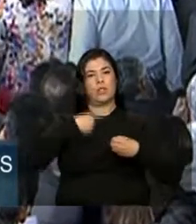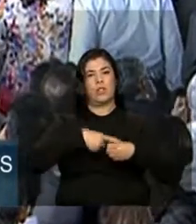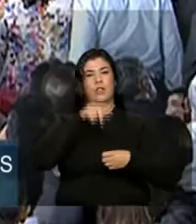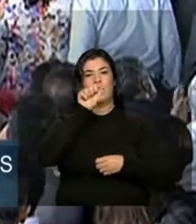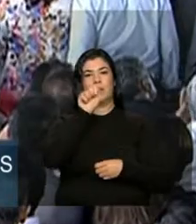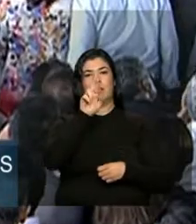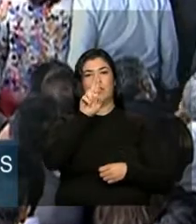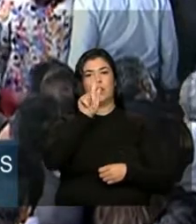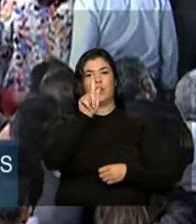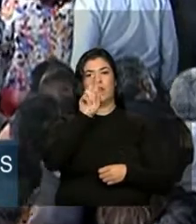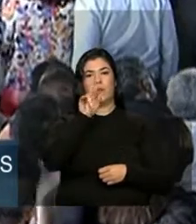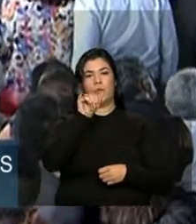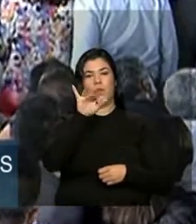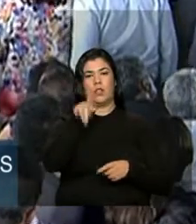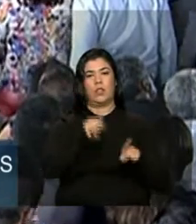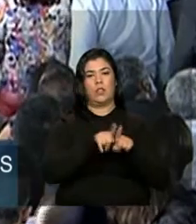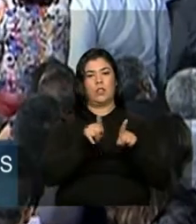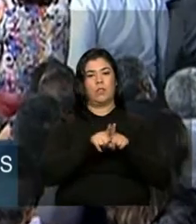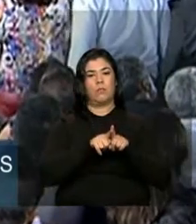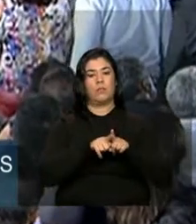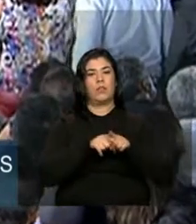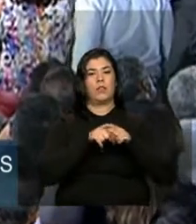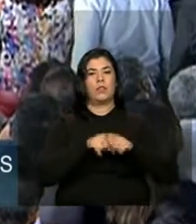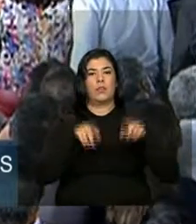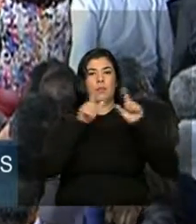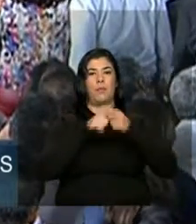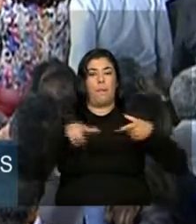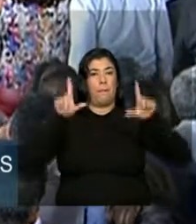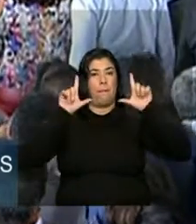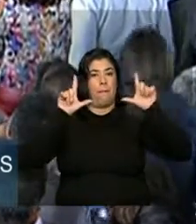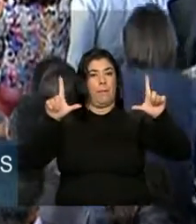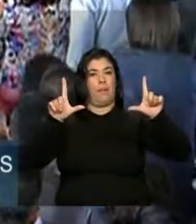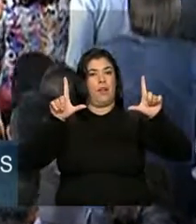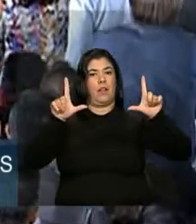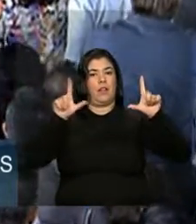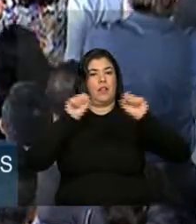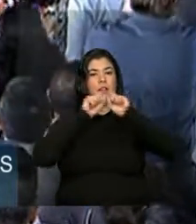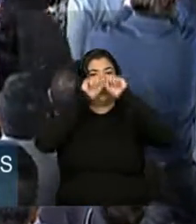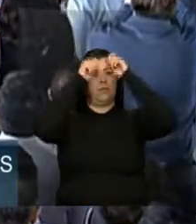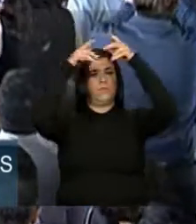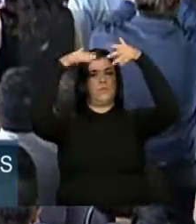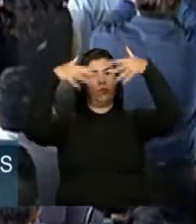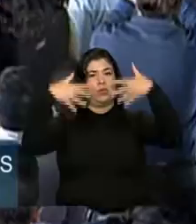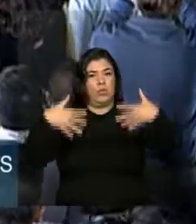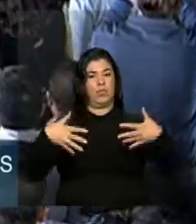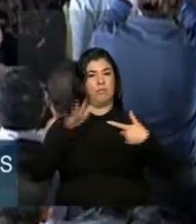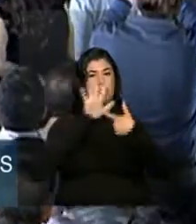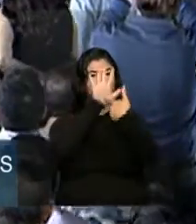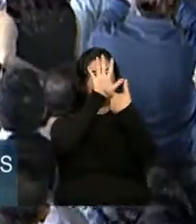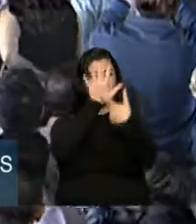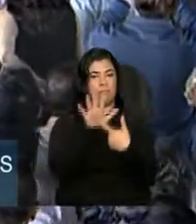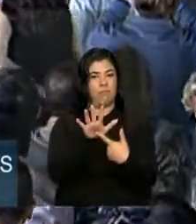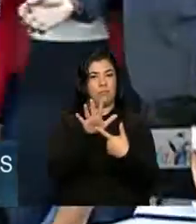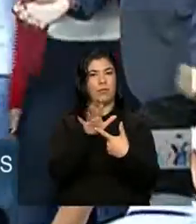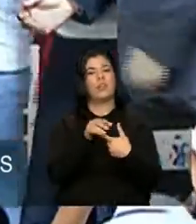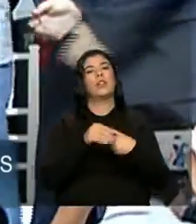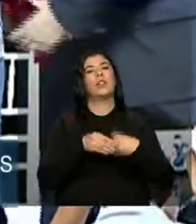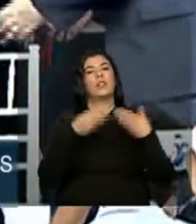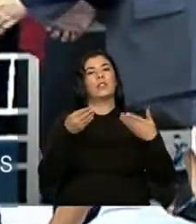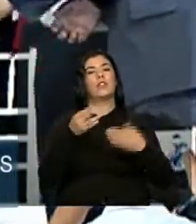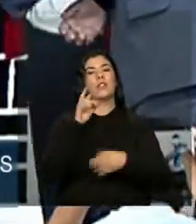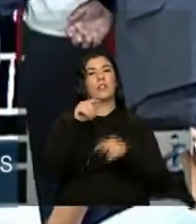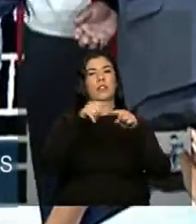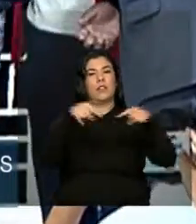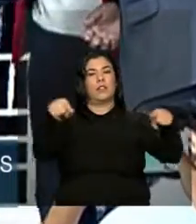procedem ao decerramento de placa alusiva, a entrega de unidades habitacionais dos residenciais